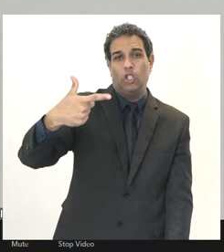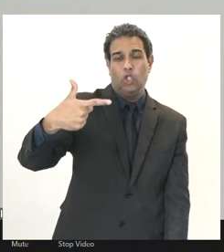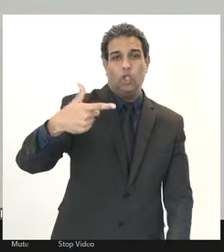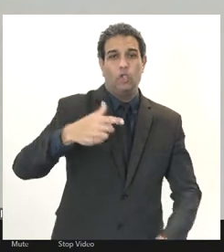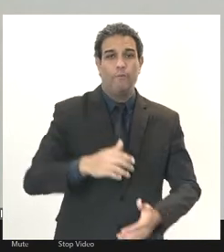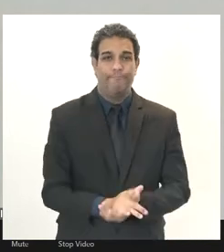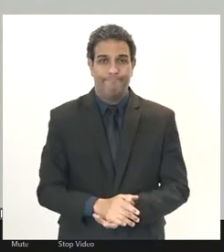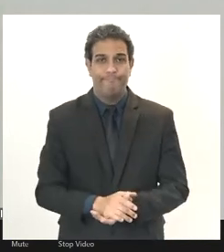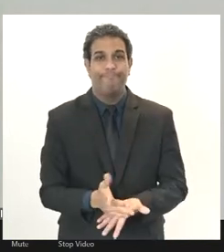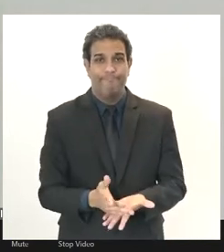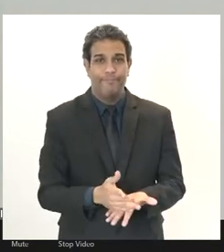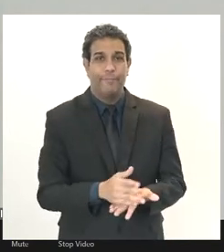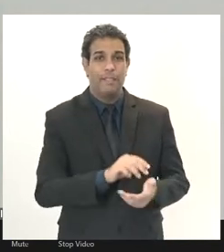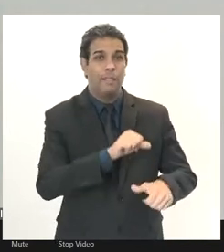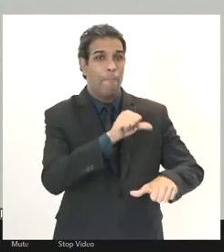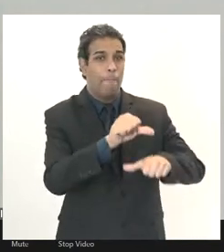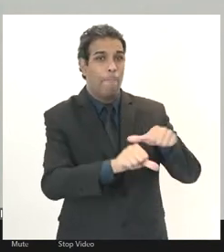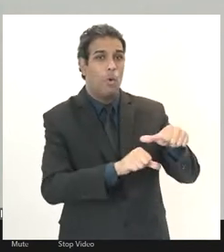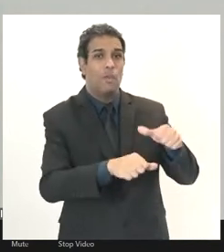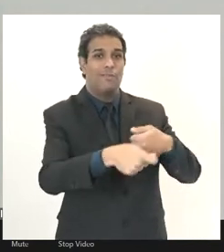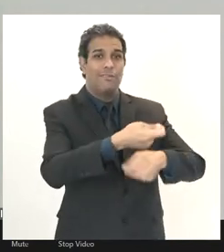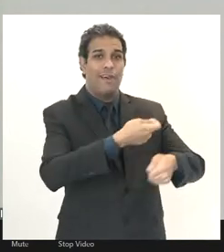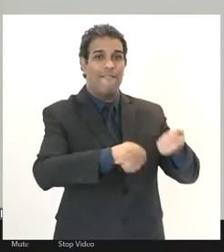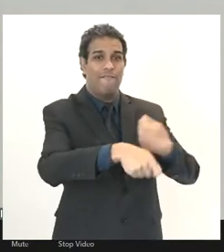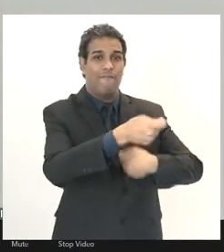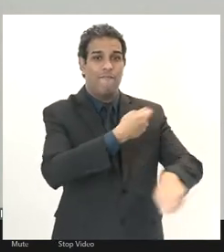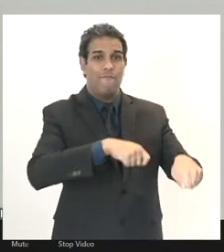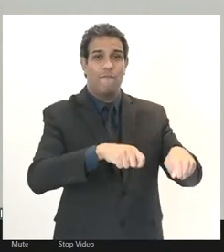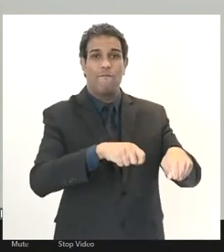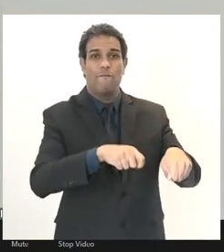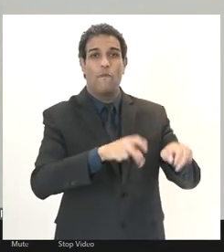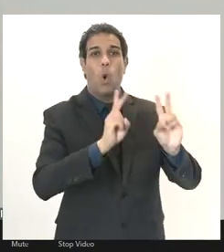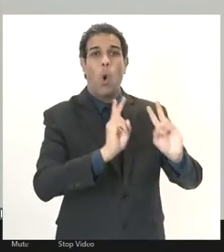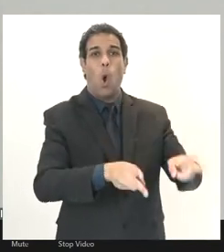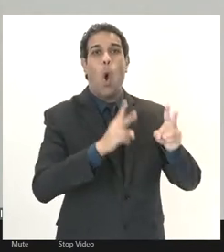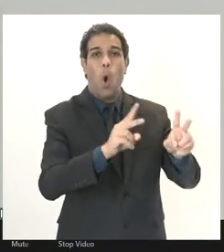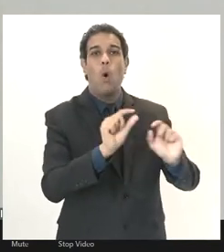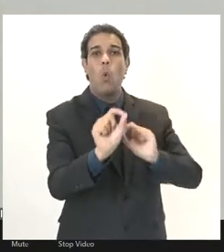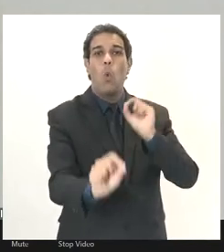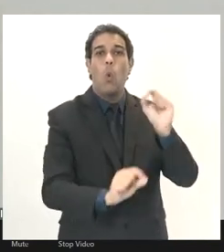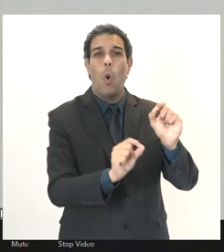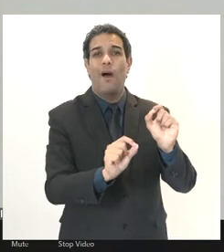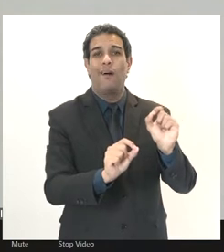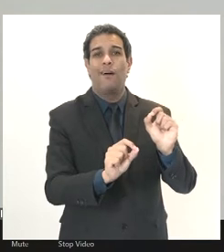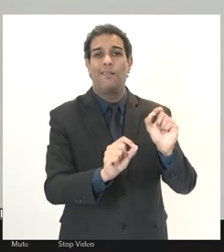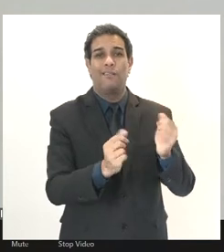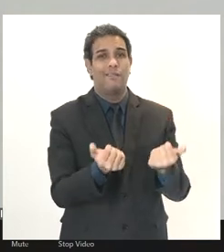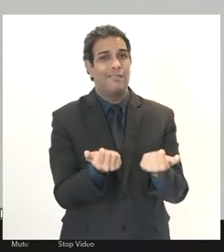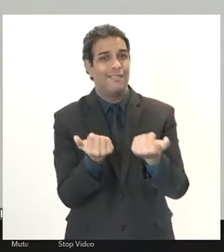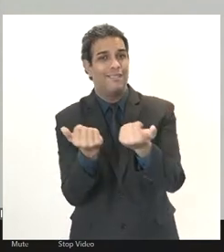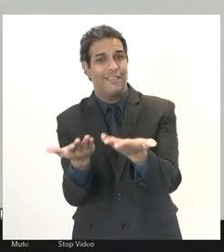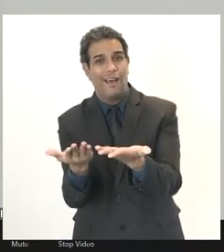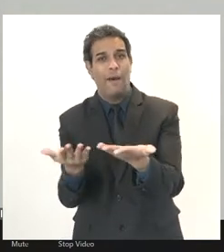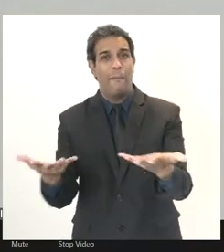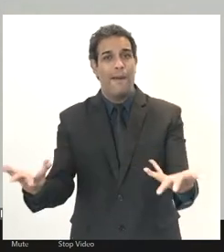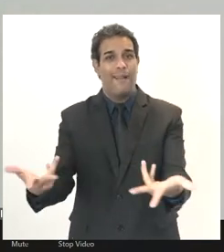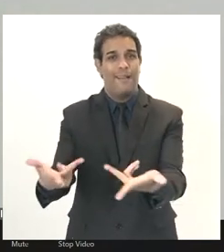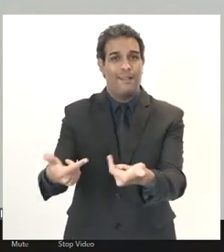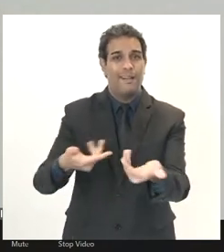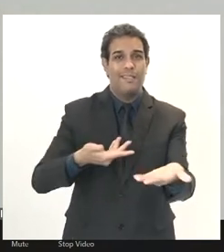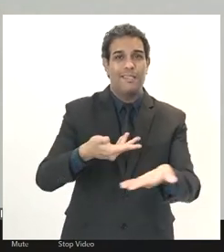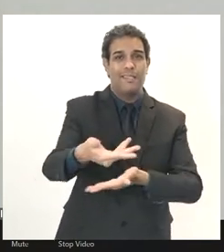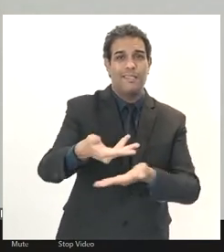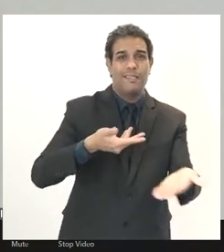administrativa ela não tem objetivo nenhum de melhorar o serviço